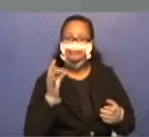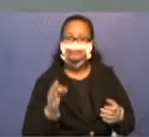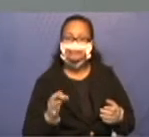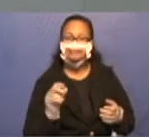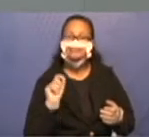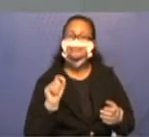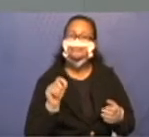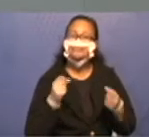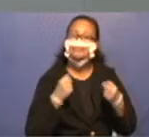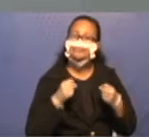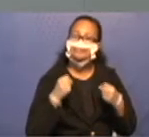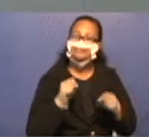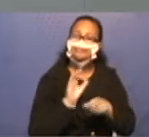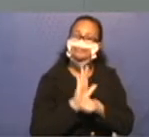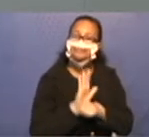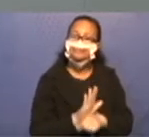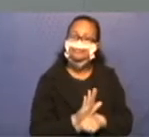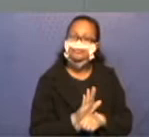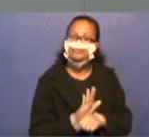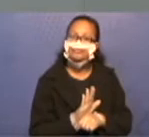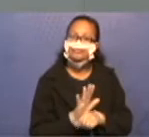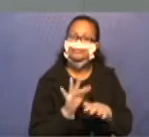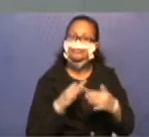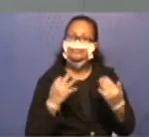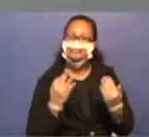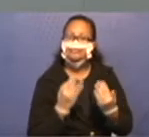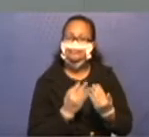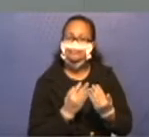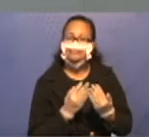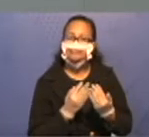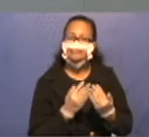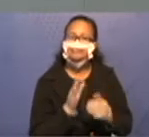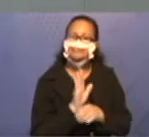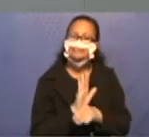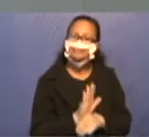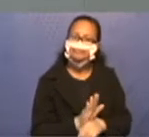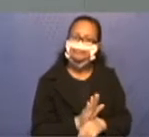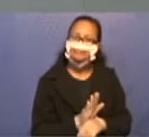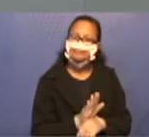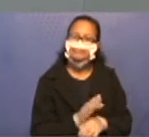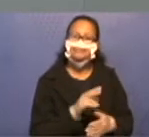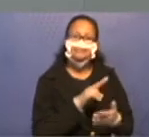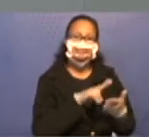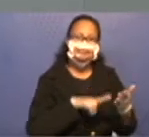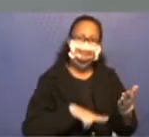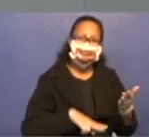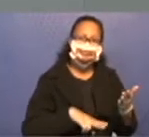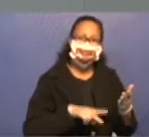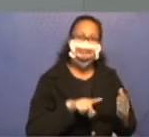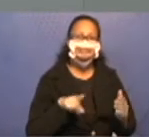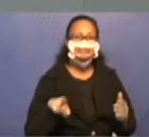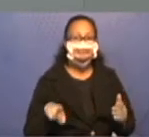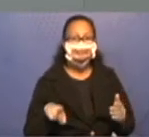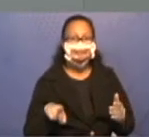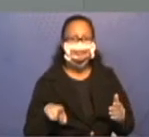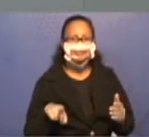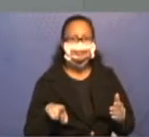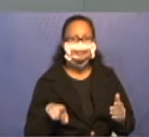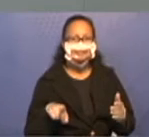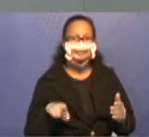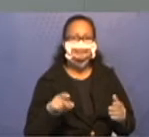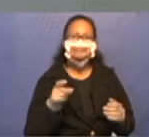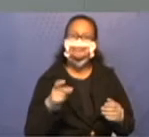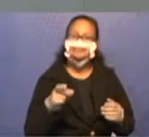do responsável, peça para que o responsável faça a leitura para vocês estarem assinalando a